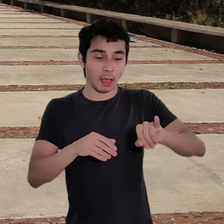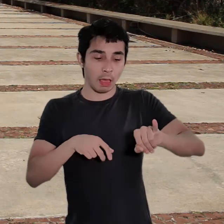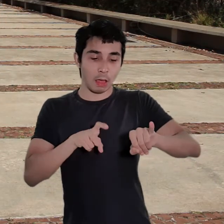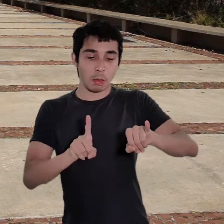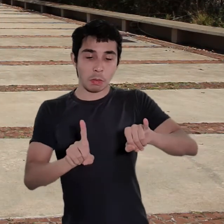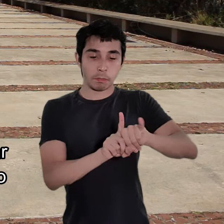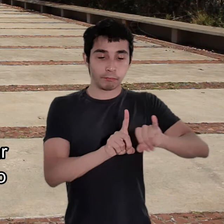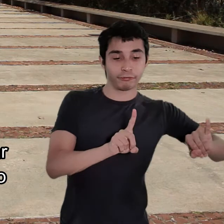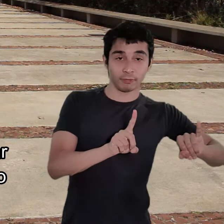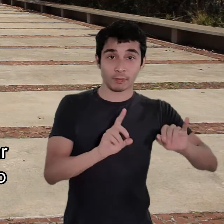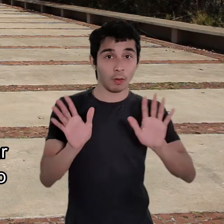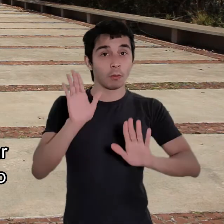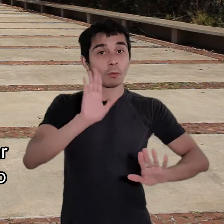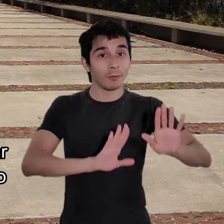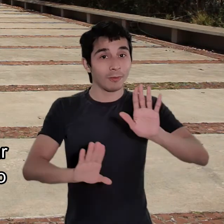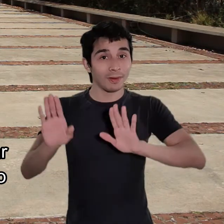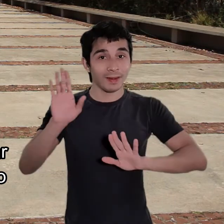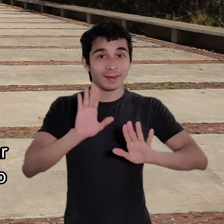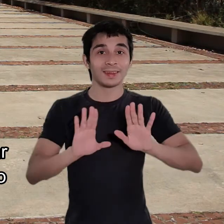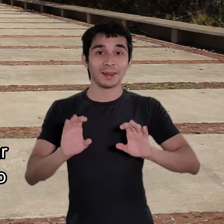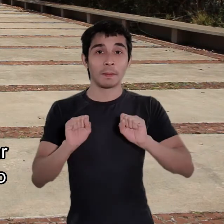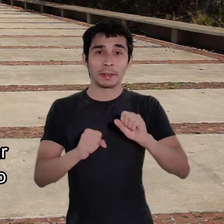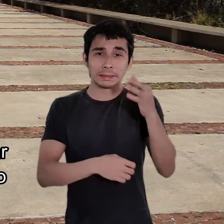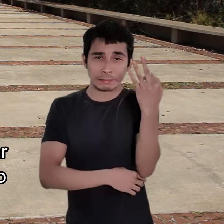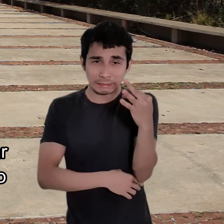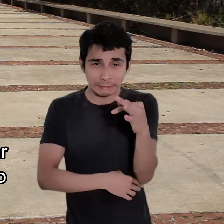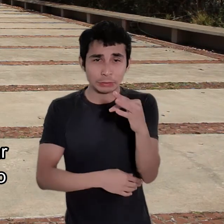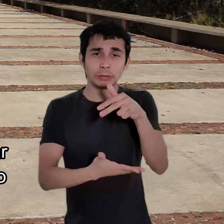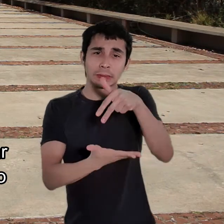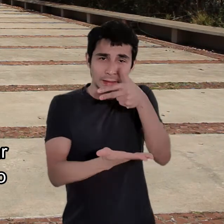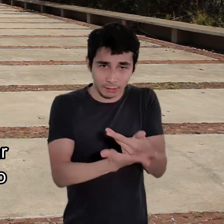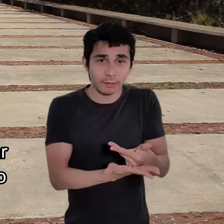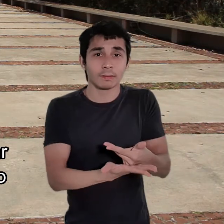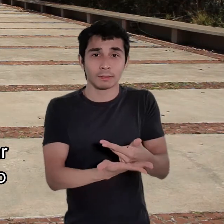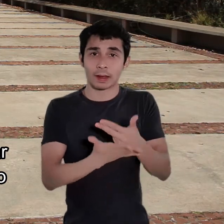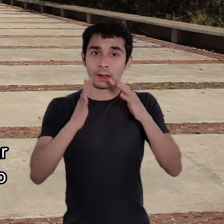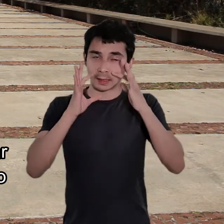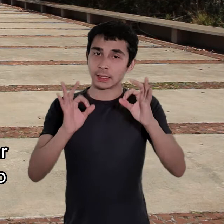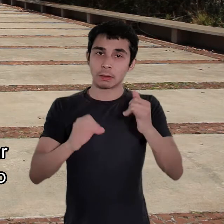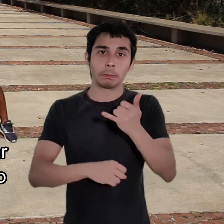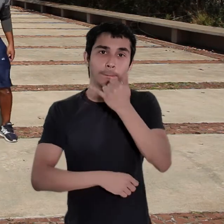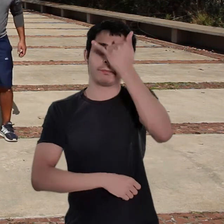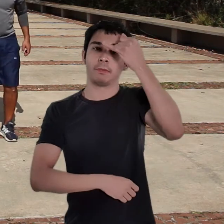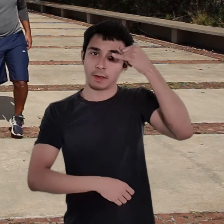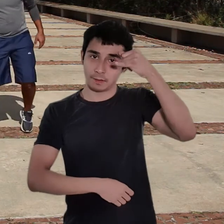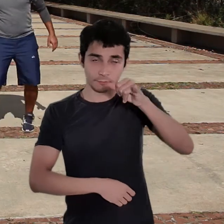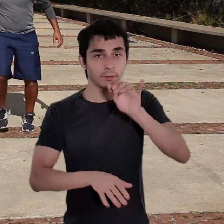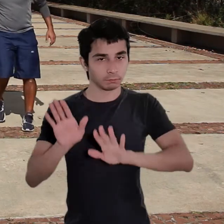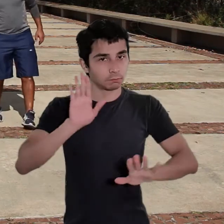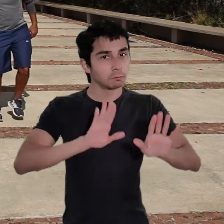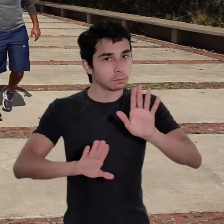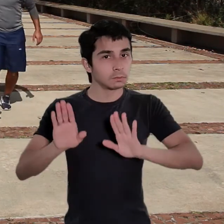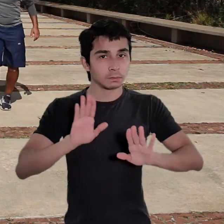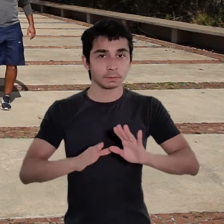escorregar. Então, se você tocar nesse objeto, a gente pode acabar até se machucando, escorregando, e aí podendo cometer algum